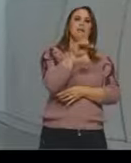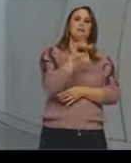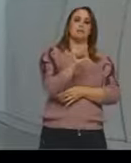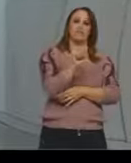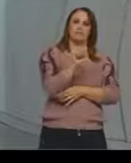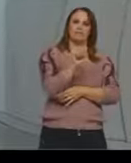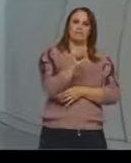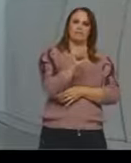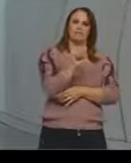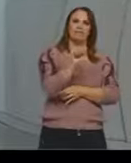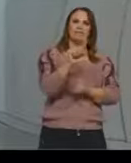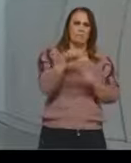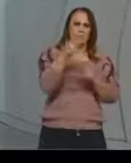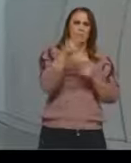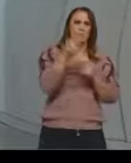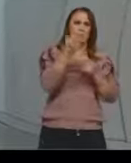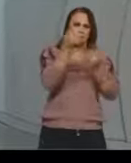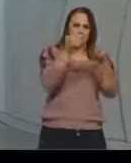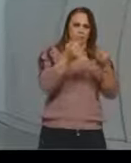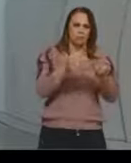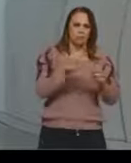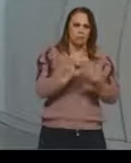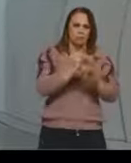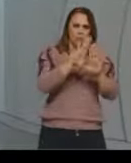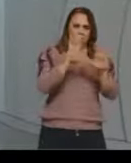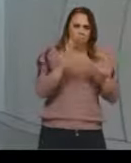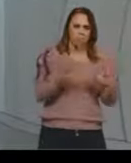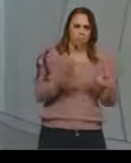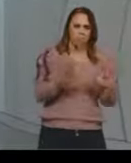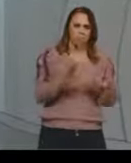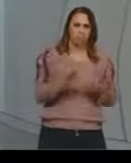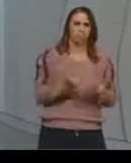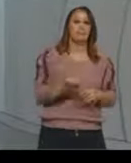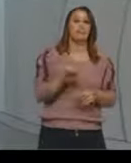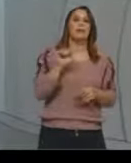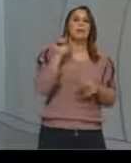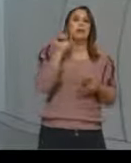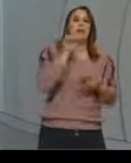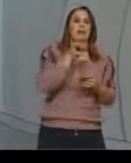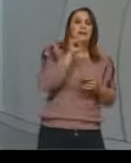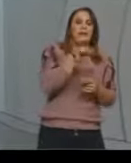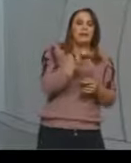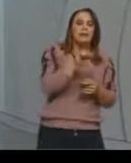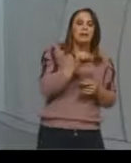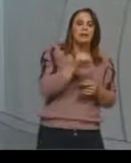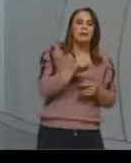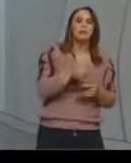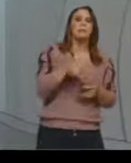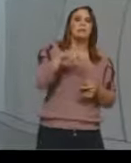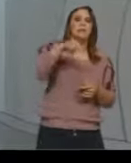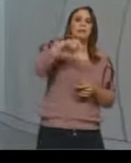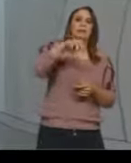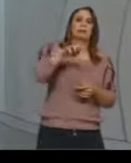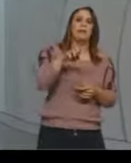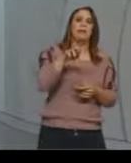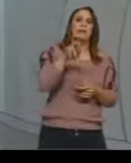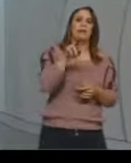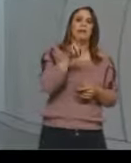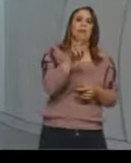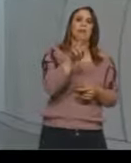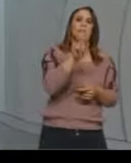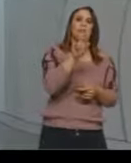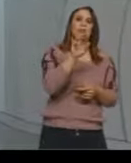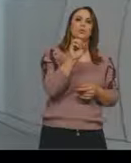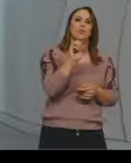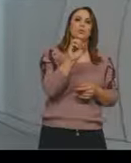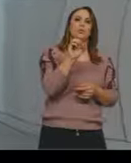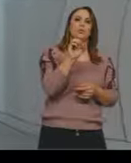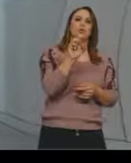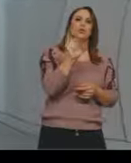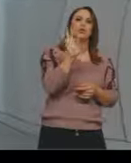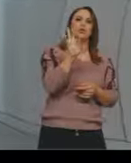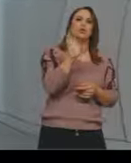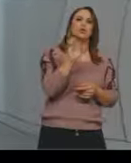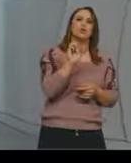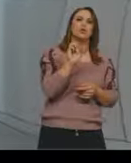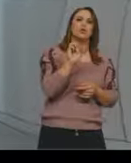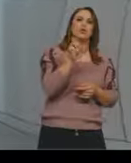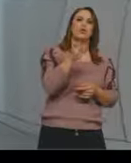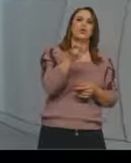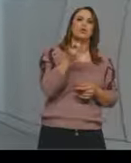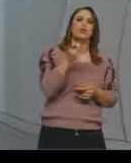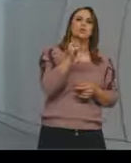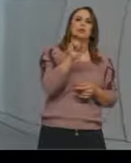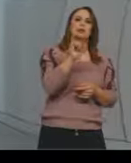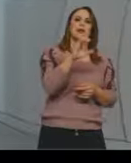vai ser neurotóxica, ou seja, ela pode afetar o nosso sistema neural, ok? Então,